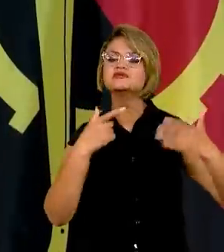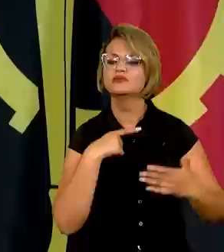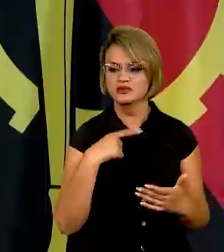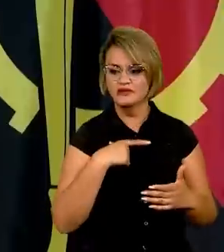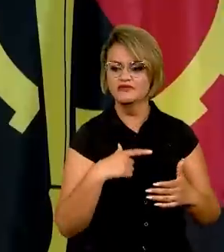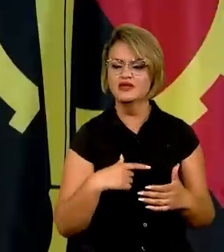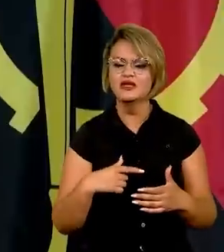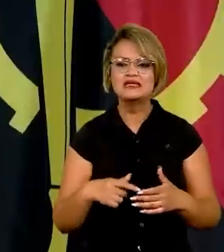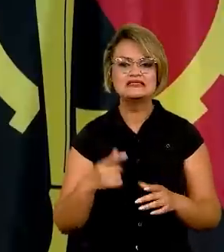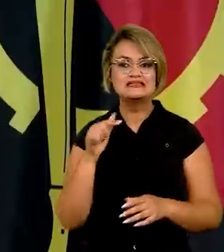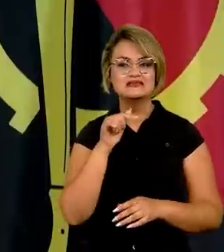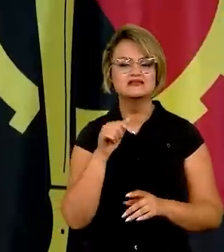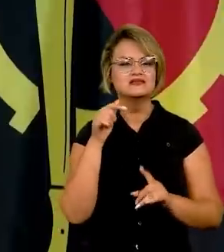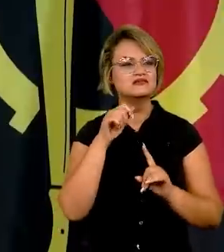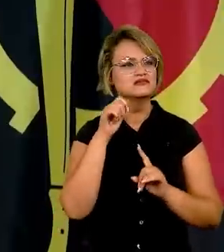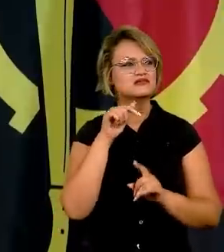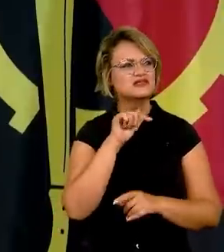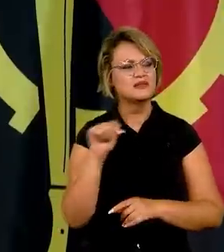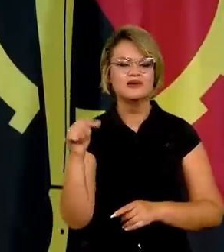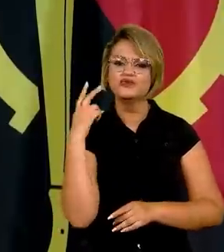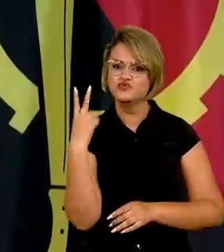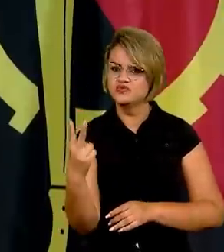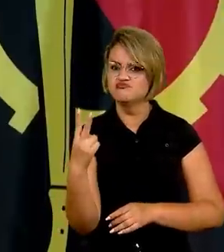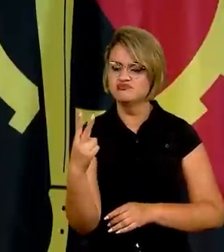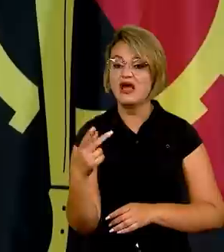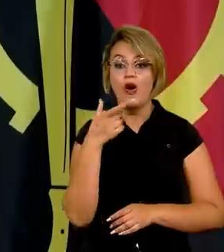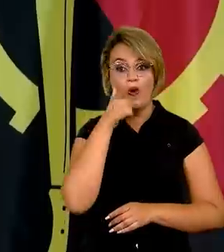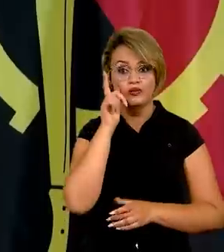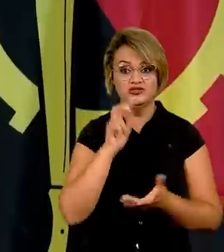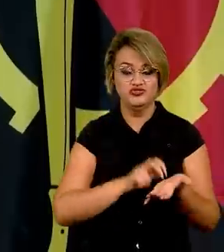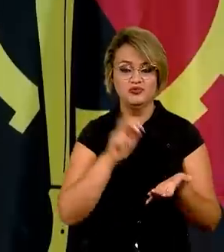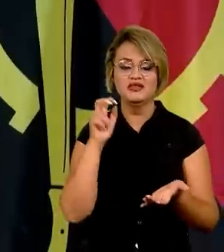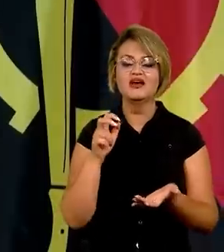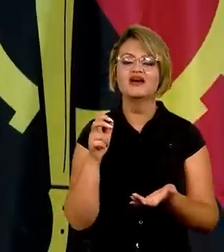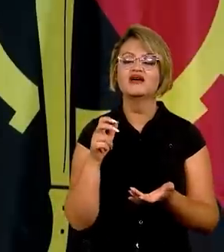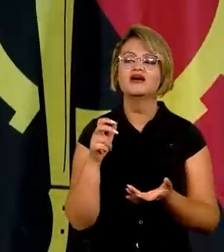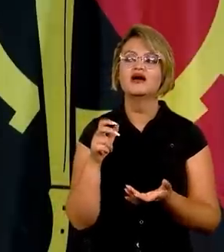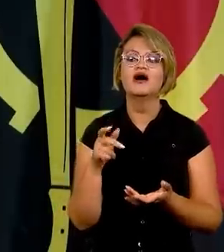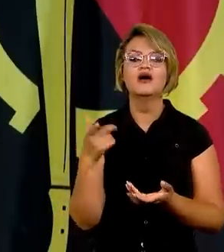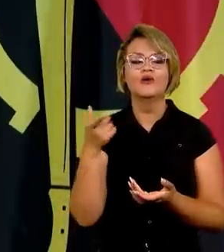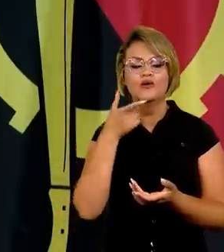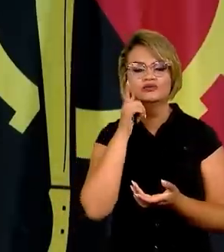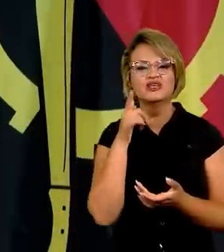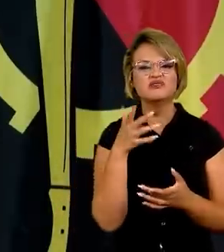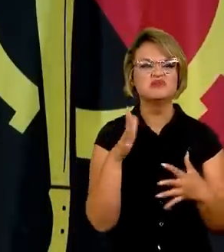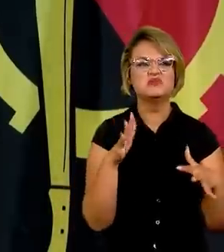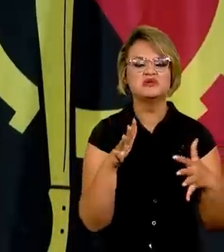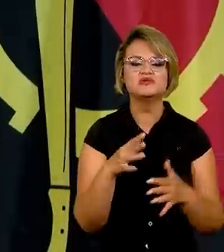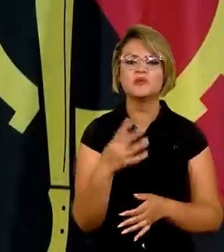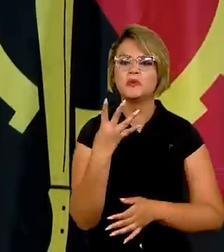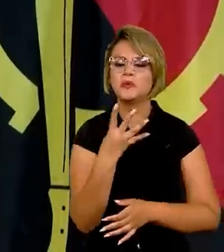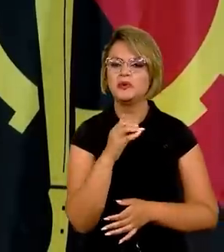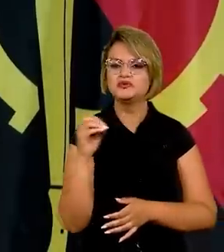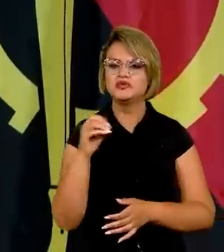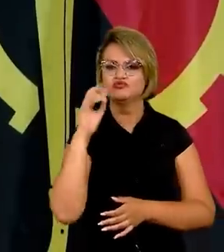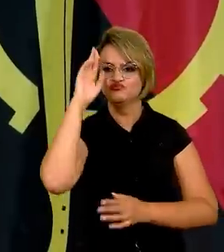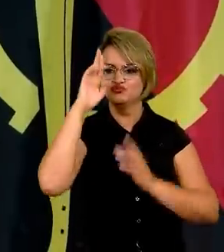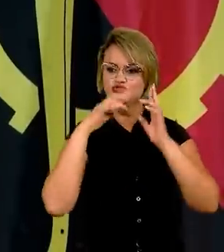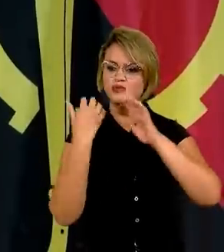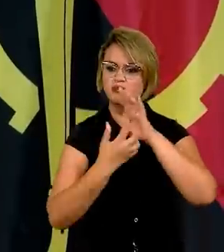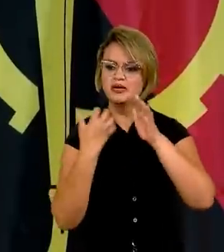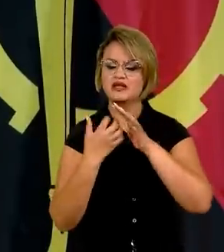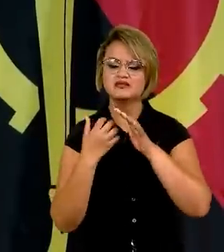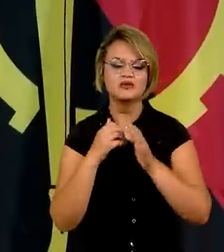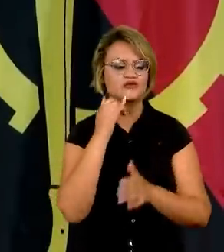semanas o trabalho. E ontem de manhã nós estávamos com uma conta ainda perto de 400 empresários, quando eu fui informar o presidente,